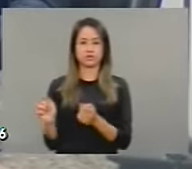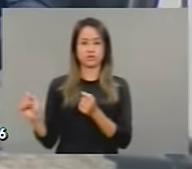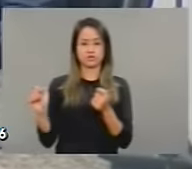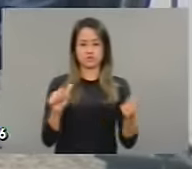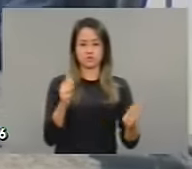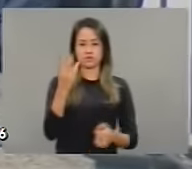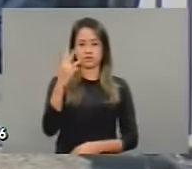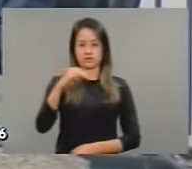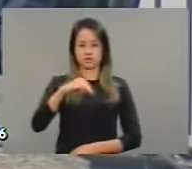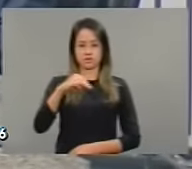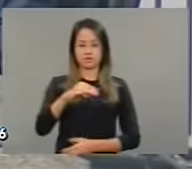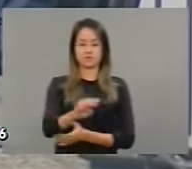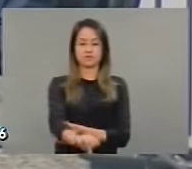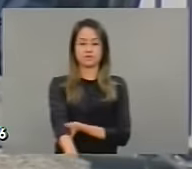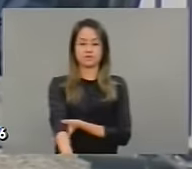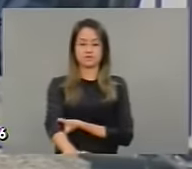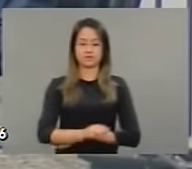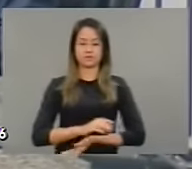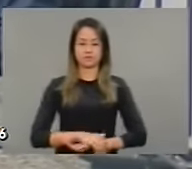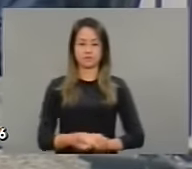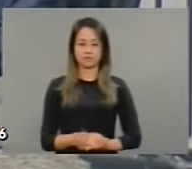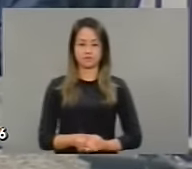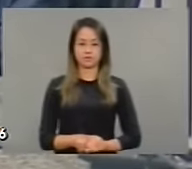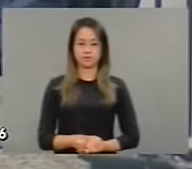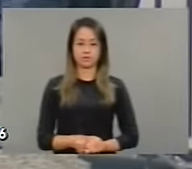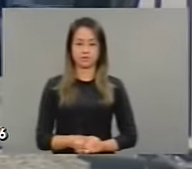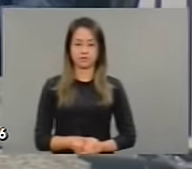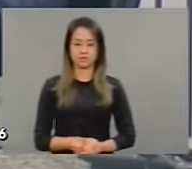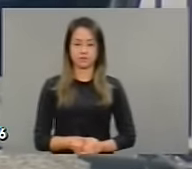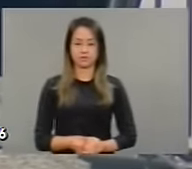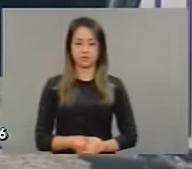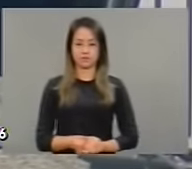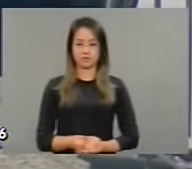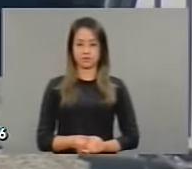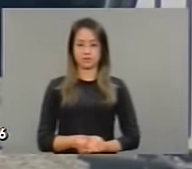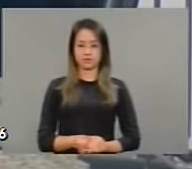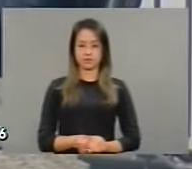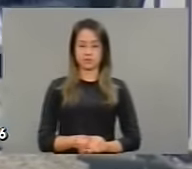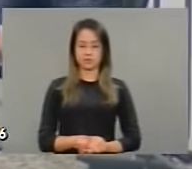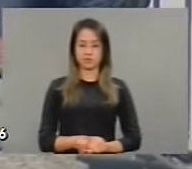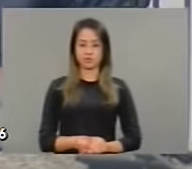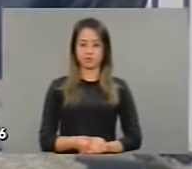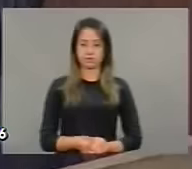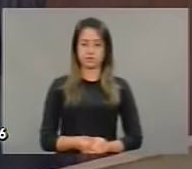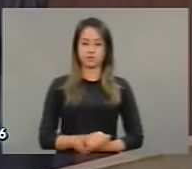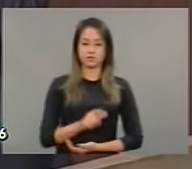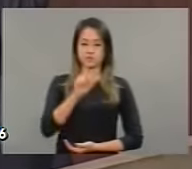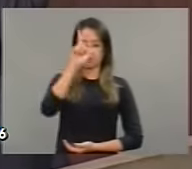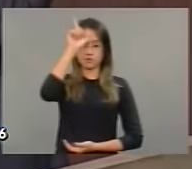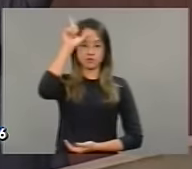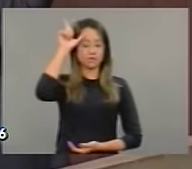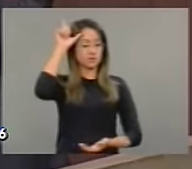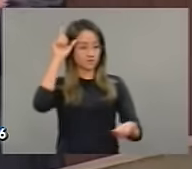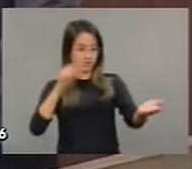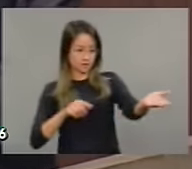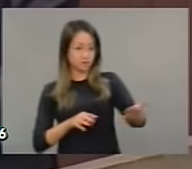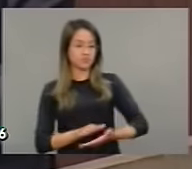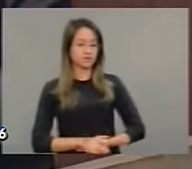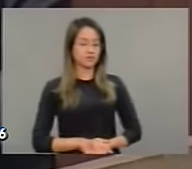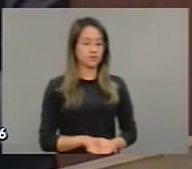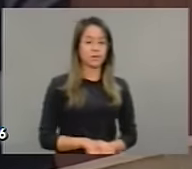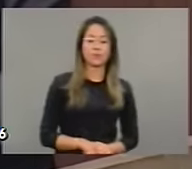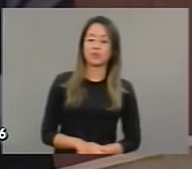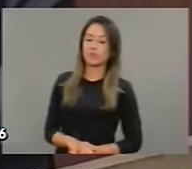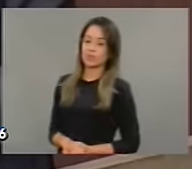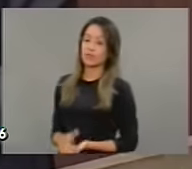três minutos a Vossa Excelência. Deputado Leonardo. Deputado Renato Roseno, nobres colegas, eu não poderia